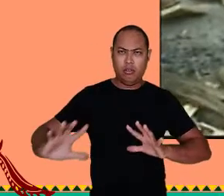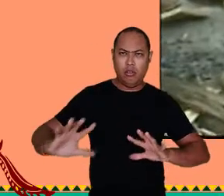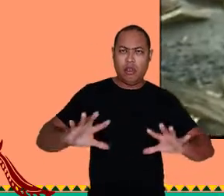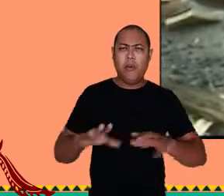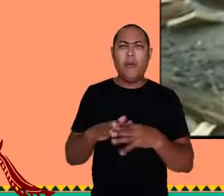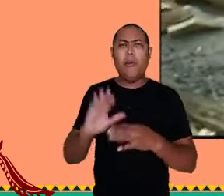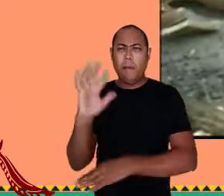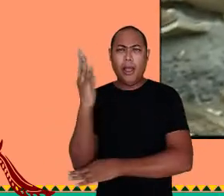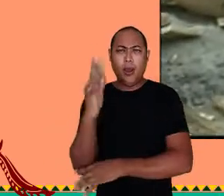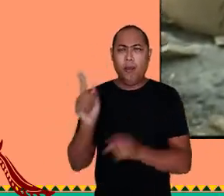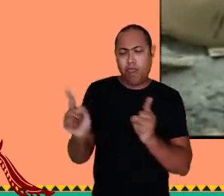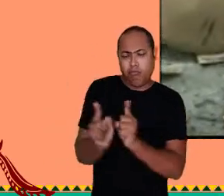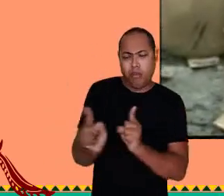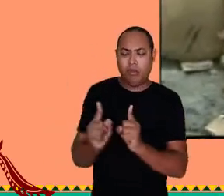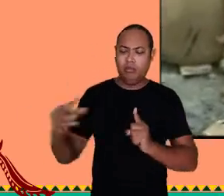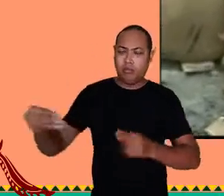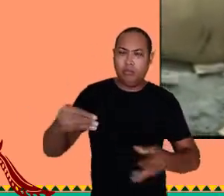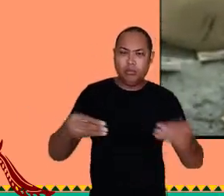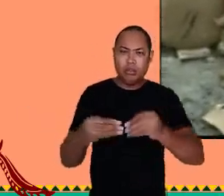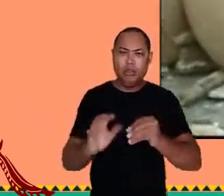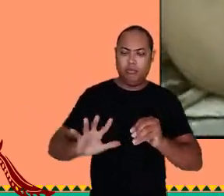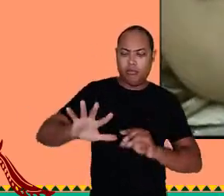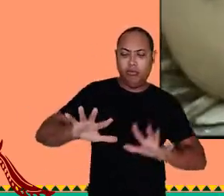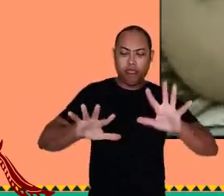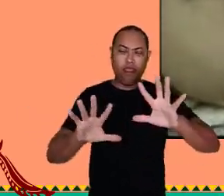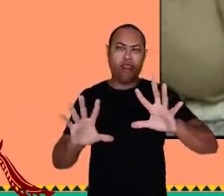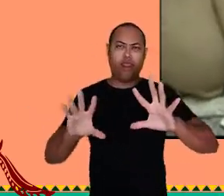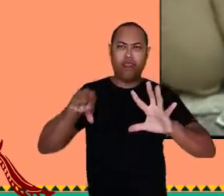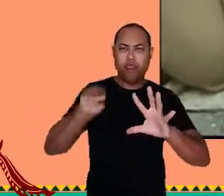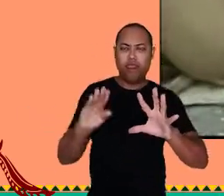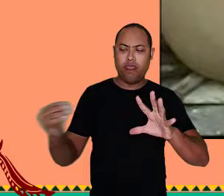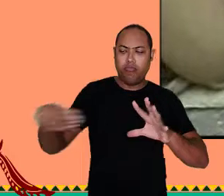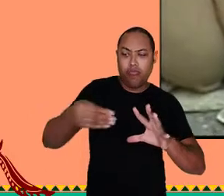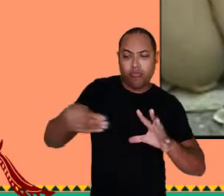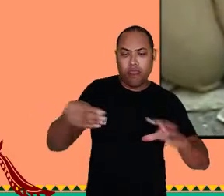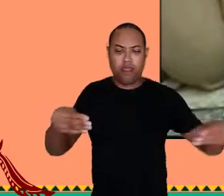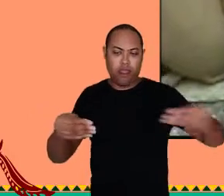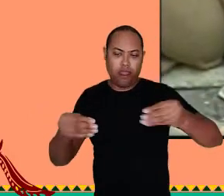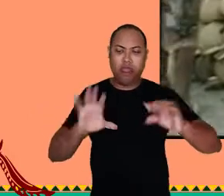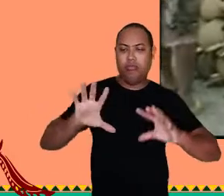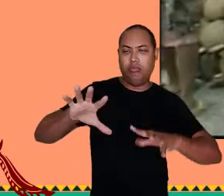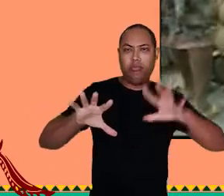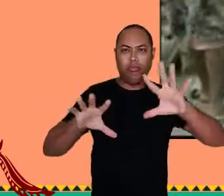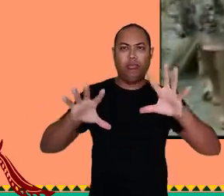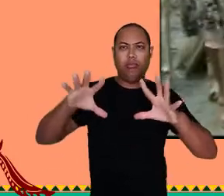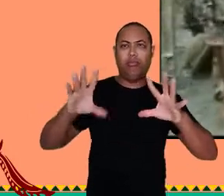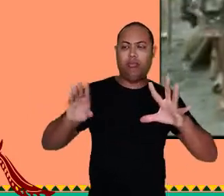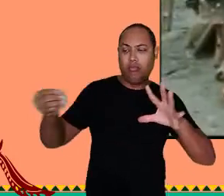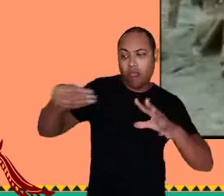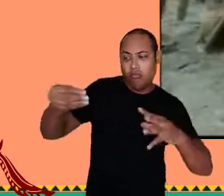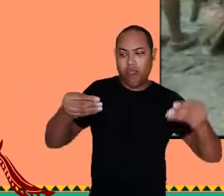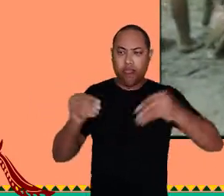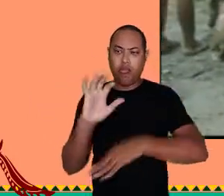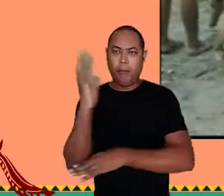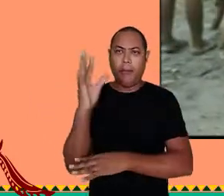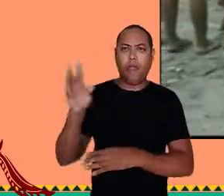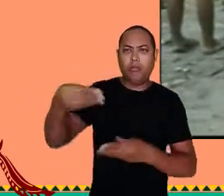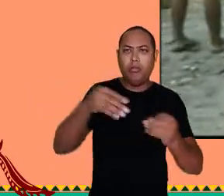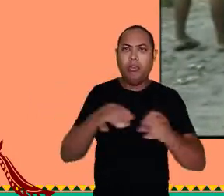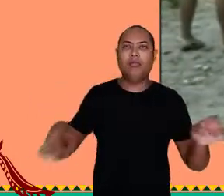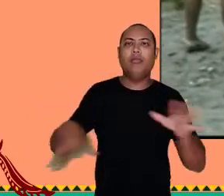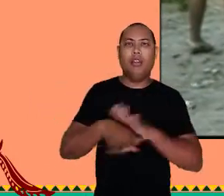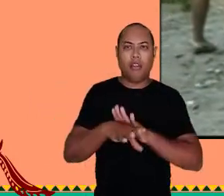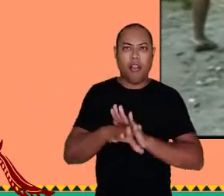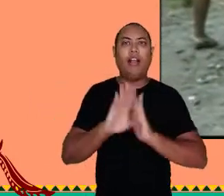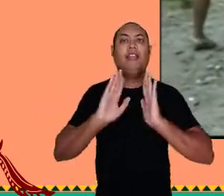E vai colocando Assim um pedacinho de pau Assim por dentro Vai subindo Arruma e colocando Aqueles pedacinhos de pau Assim A gente vai